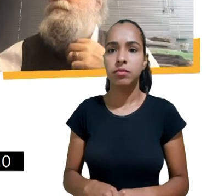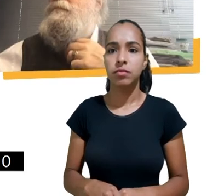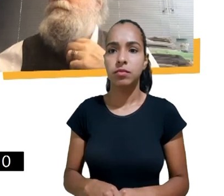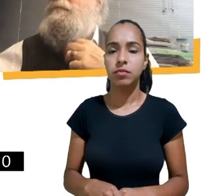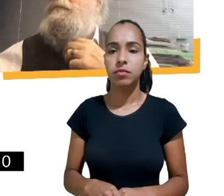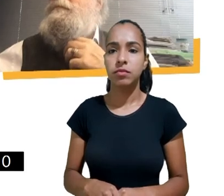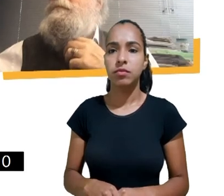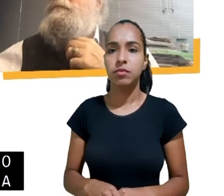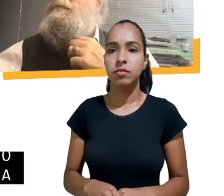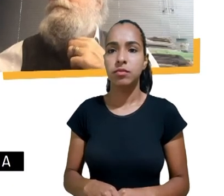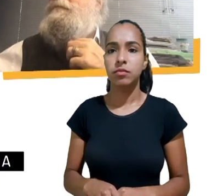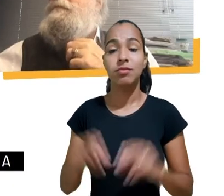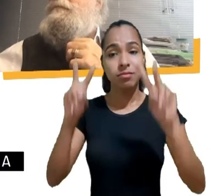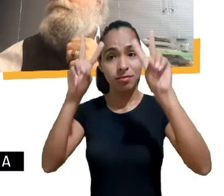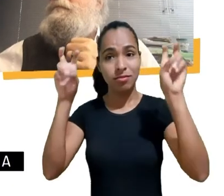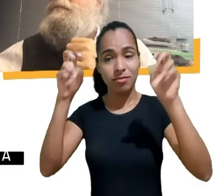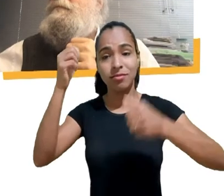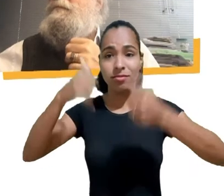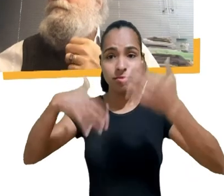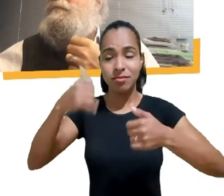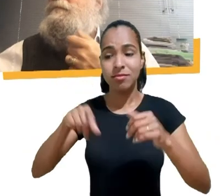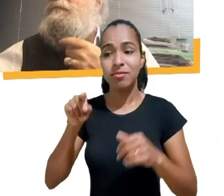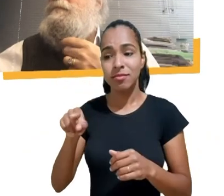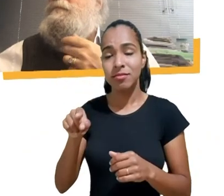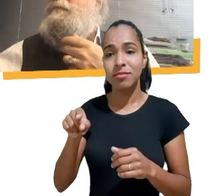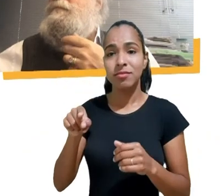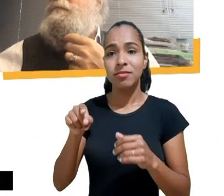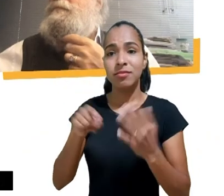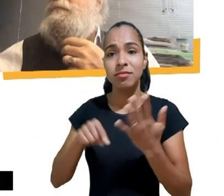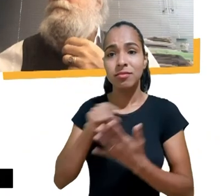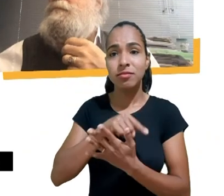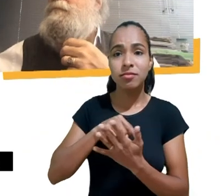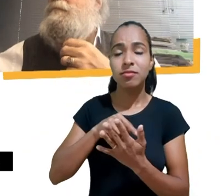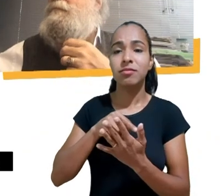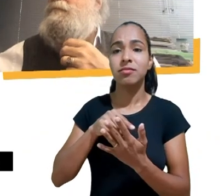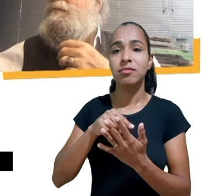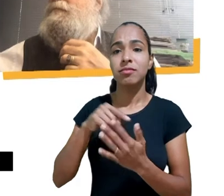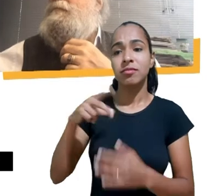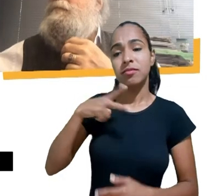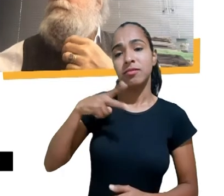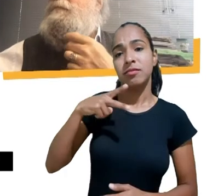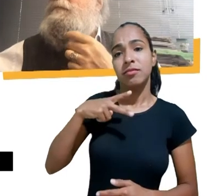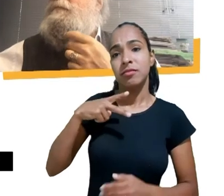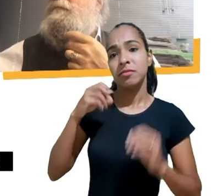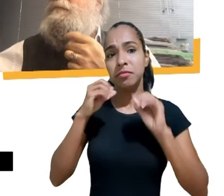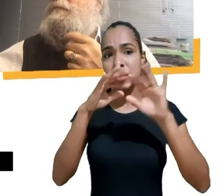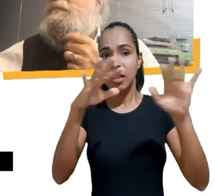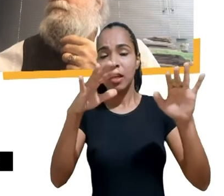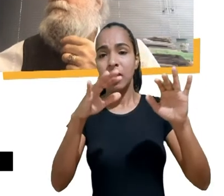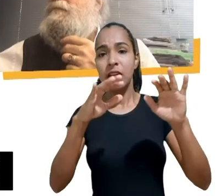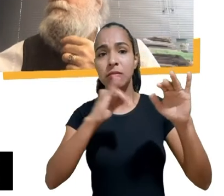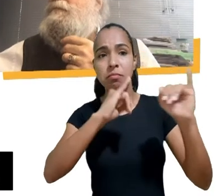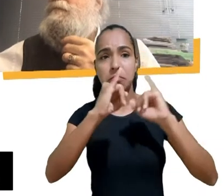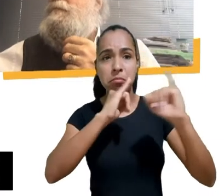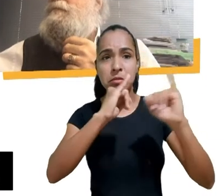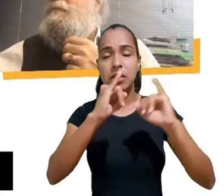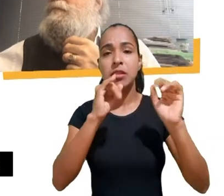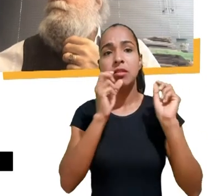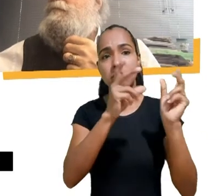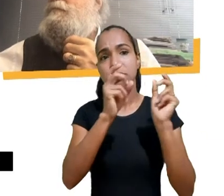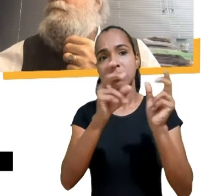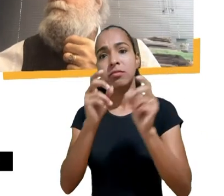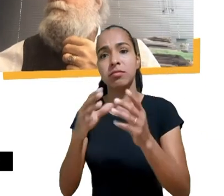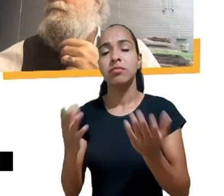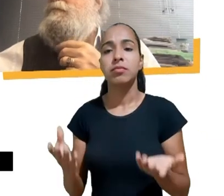da coleta de dados para fins de publicidade micro segmentada essa publicidade comportamental infelizmente o nosso papo